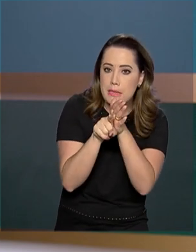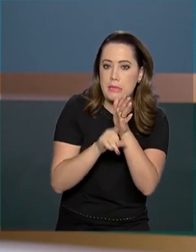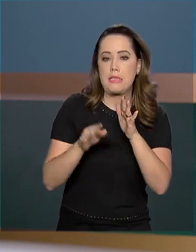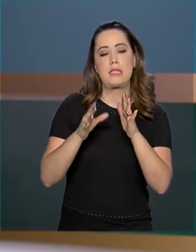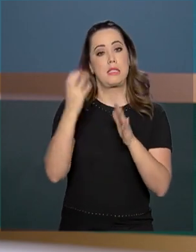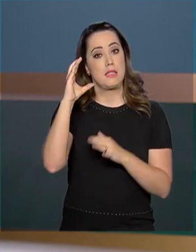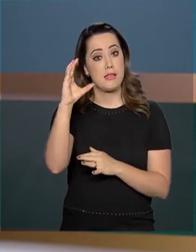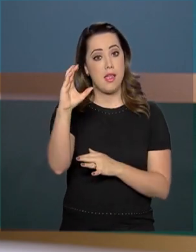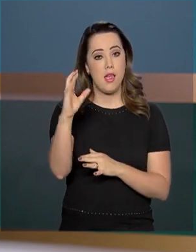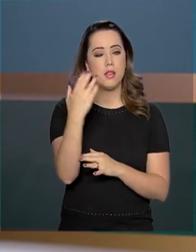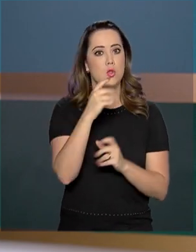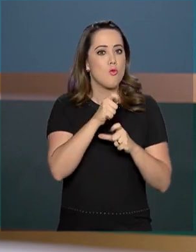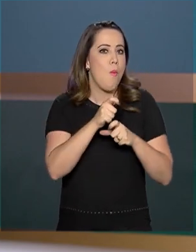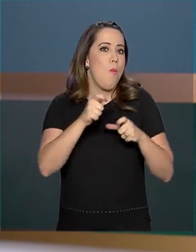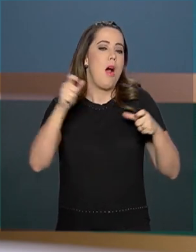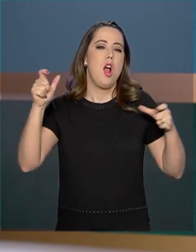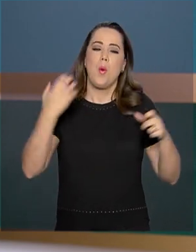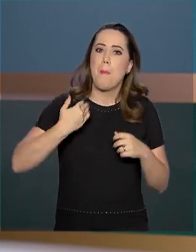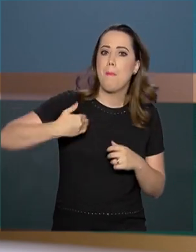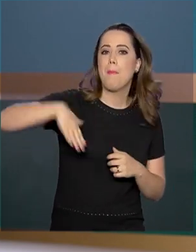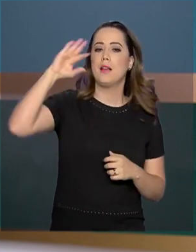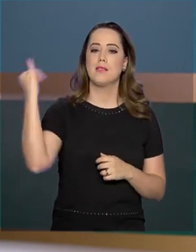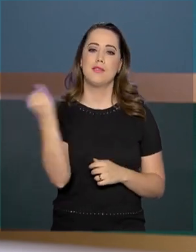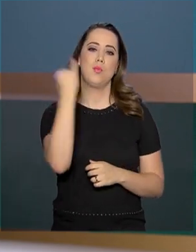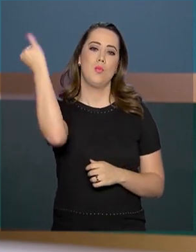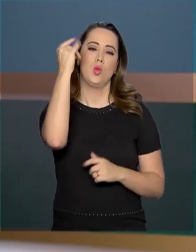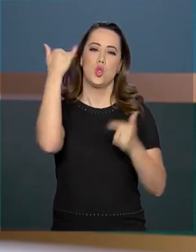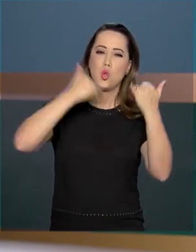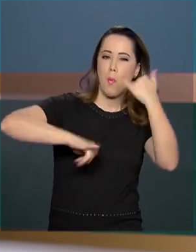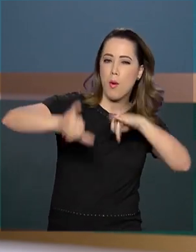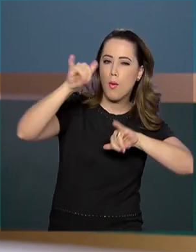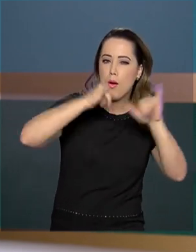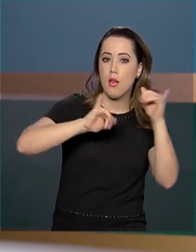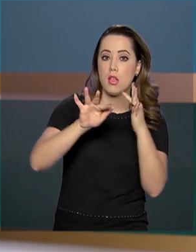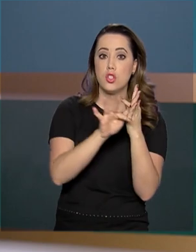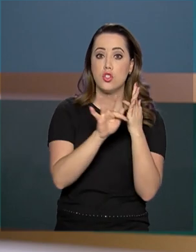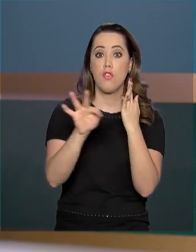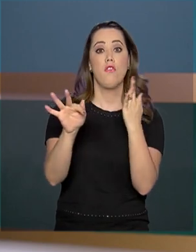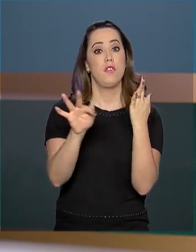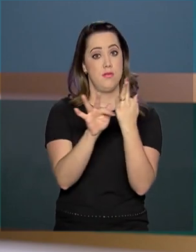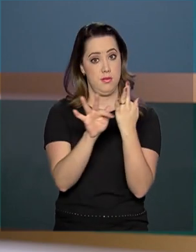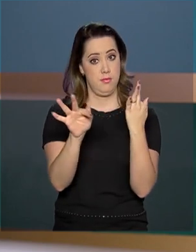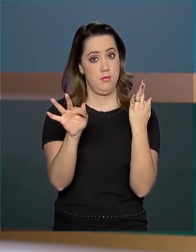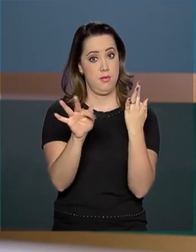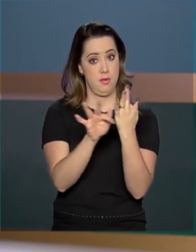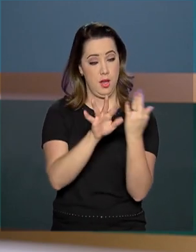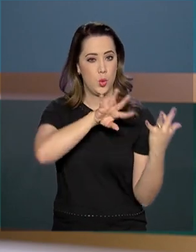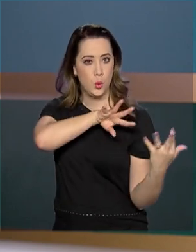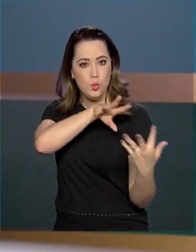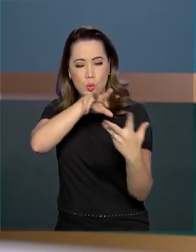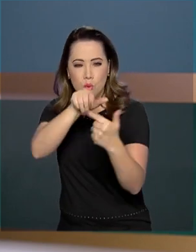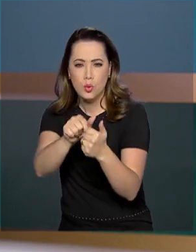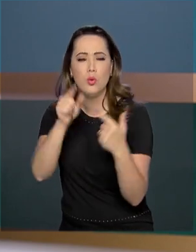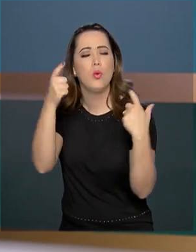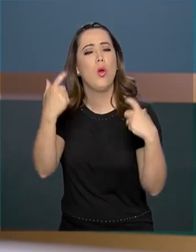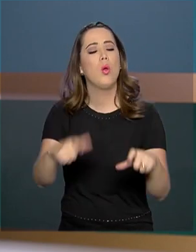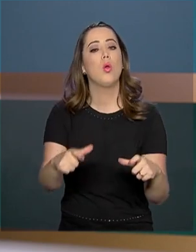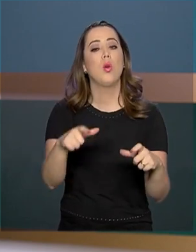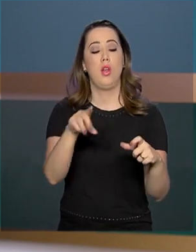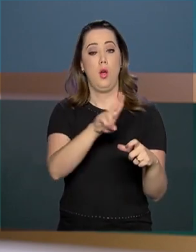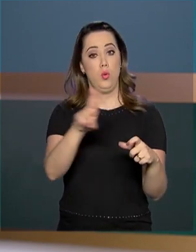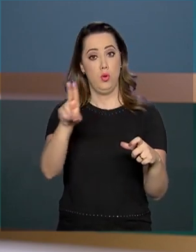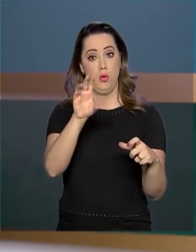científicas no maior e mais importante laboratório de física do mundo? Pois é, esse laboratório é o CERN, a Organização